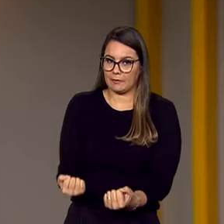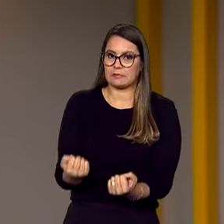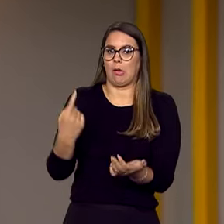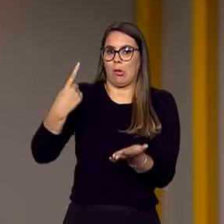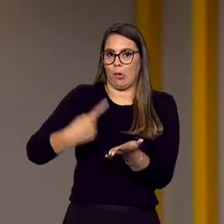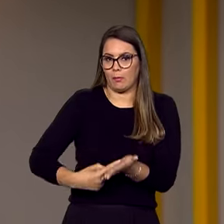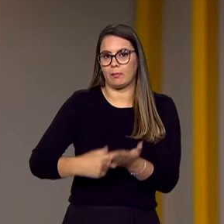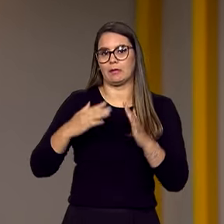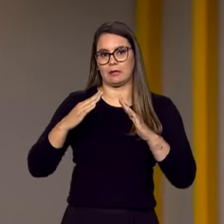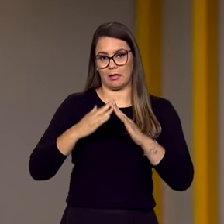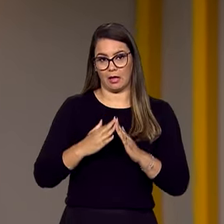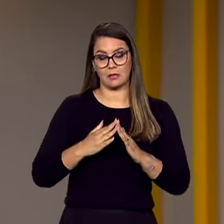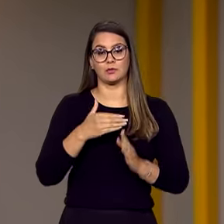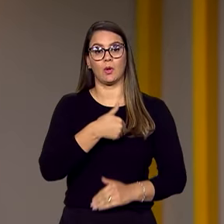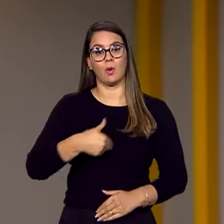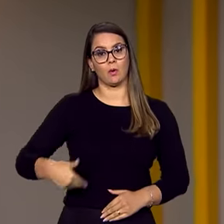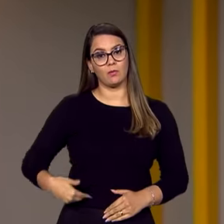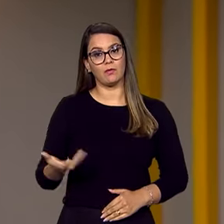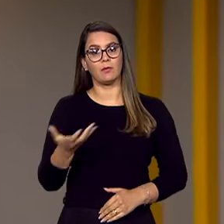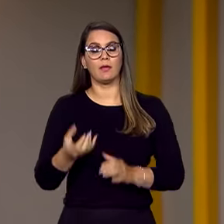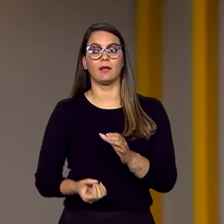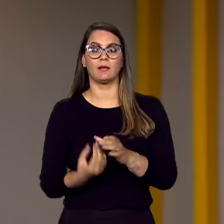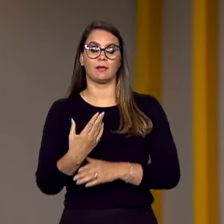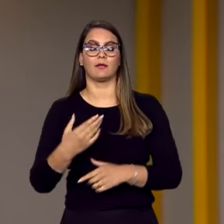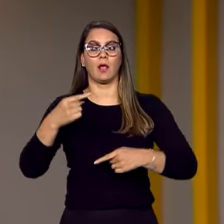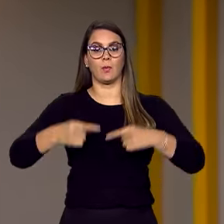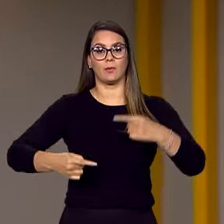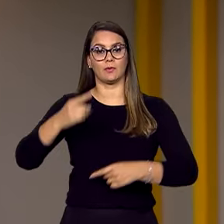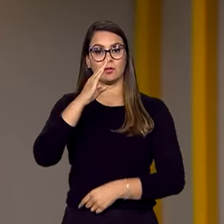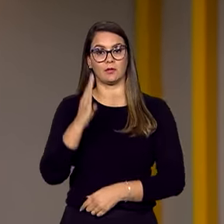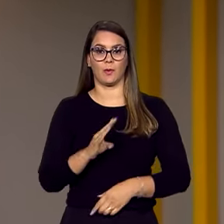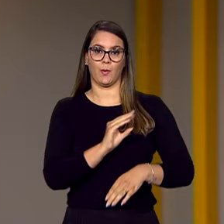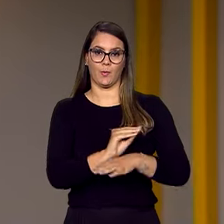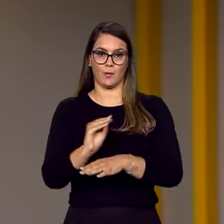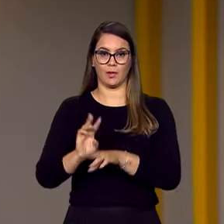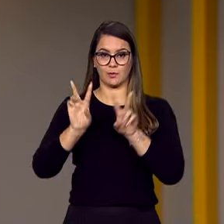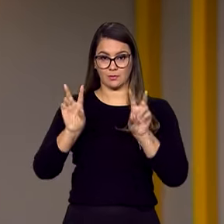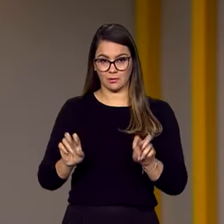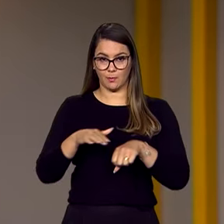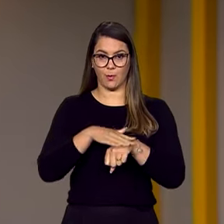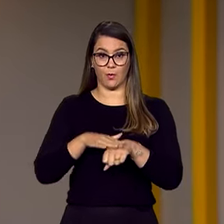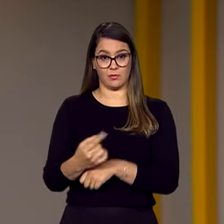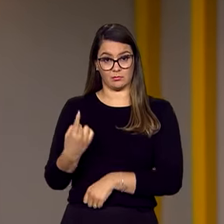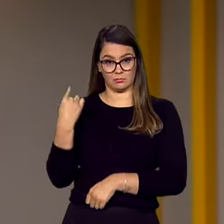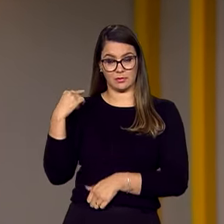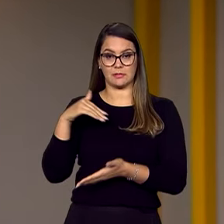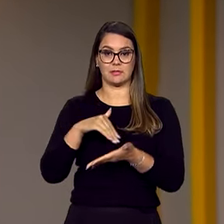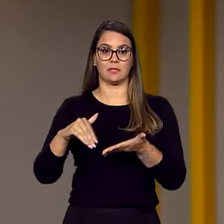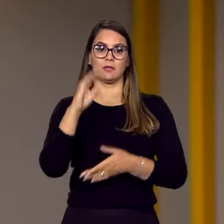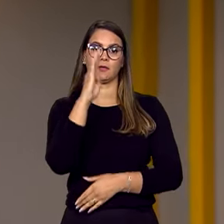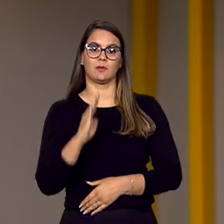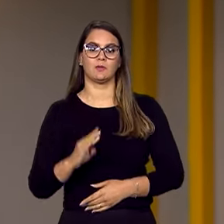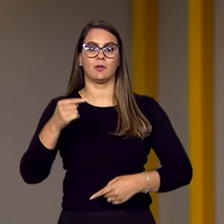esses compromissos domésticos, o governo quer implementar uma política nacional de cuidados. Sobre esse assunto eu conversei mais cedo com a